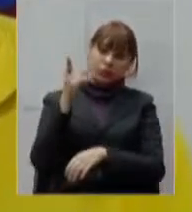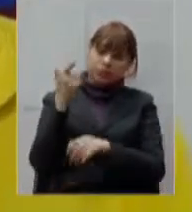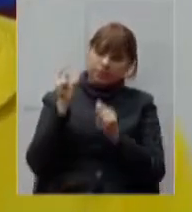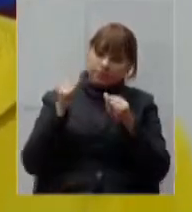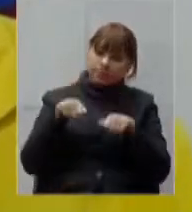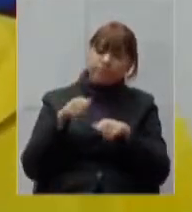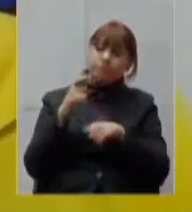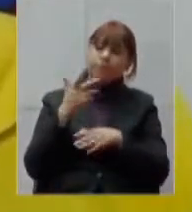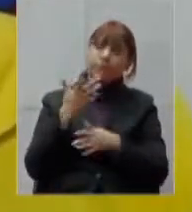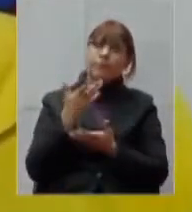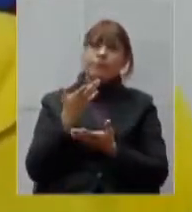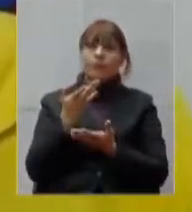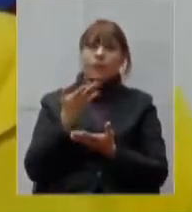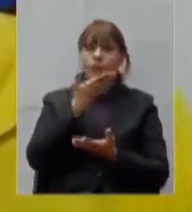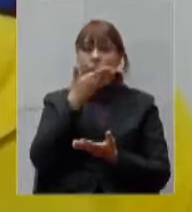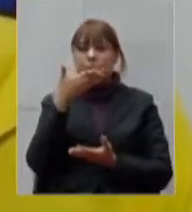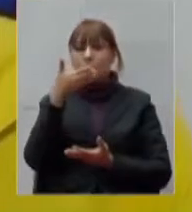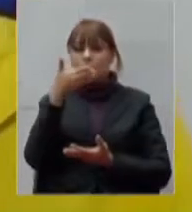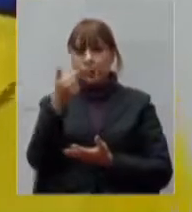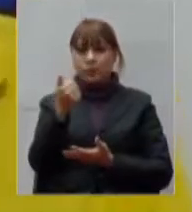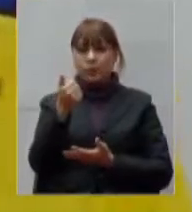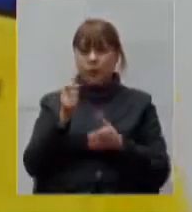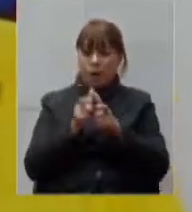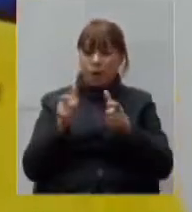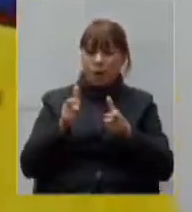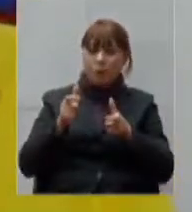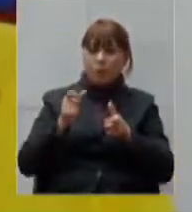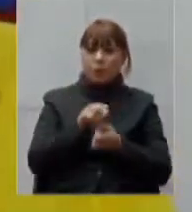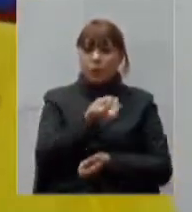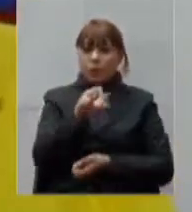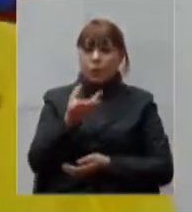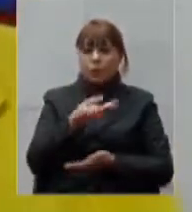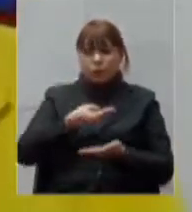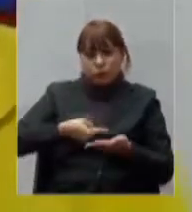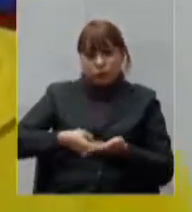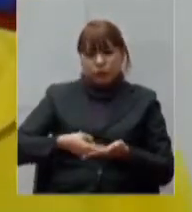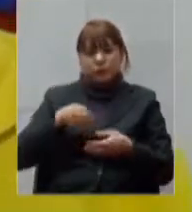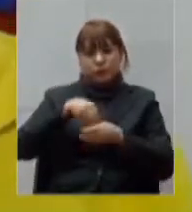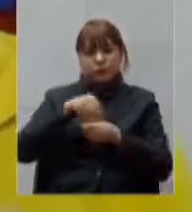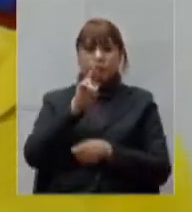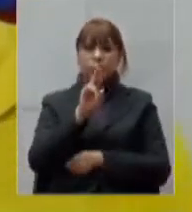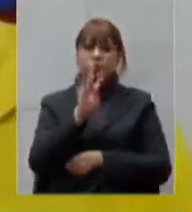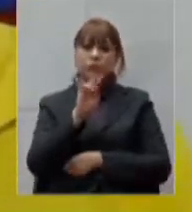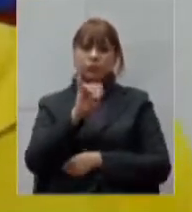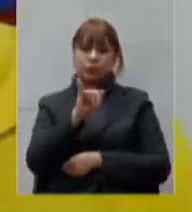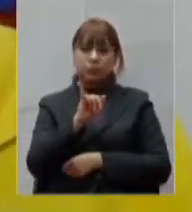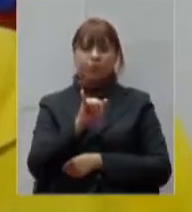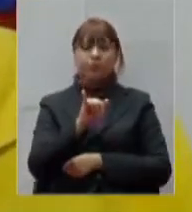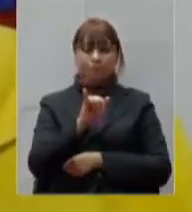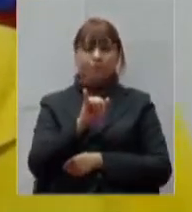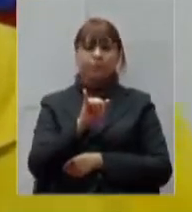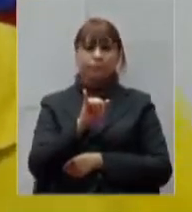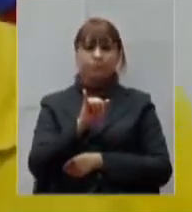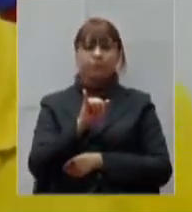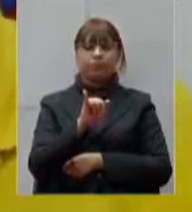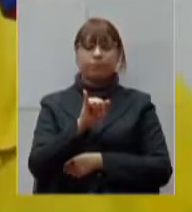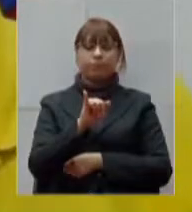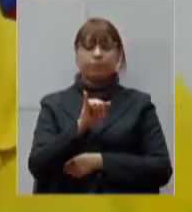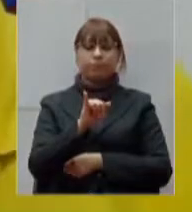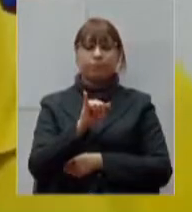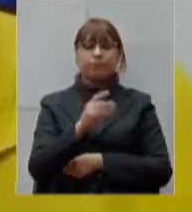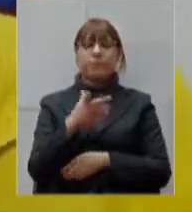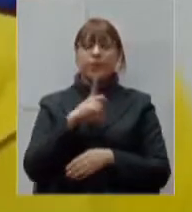aumentar um pouco os nossos leitos de UTI que hoje, neste momento, é o nosso gargalo, faremos alterações no